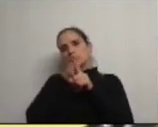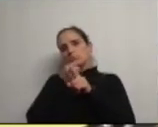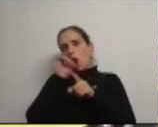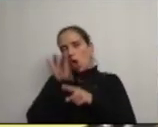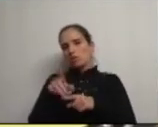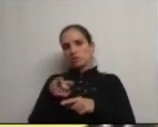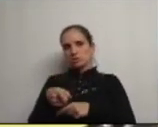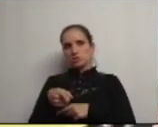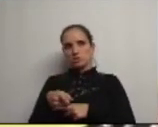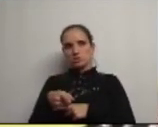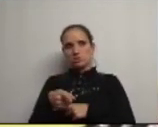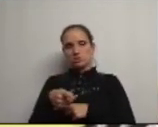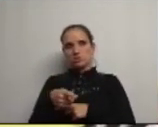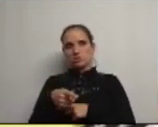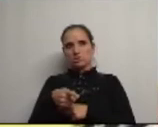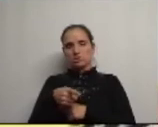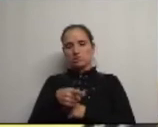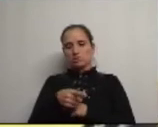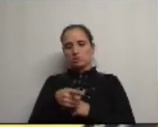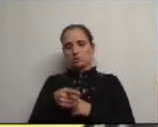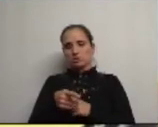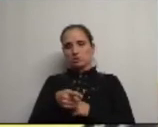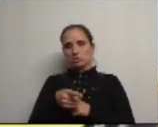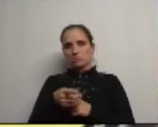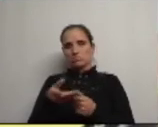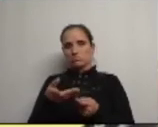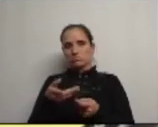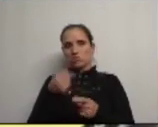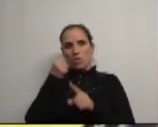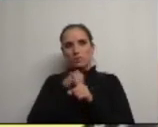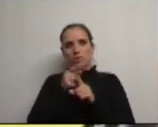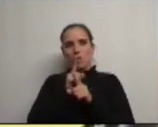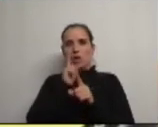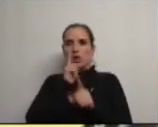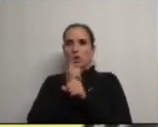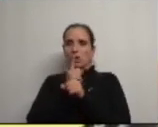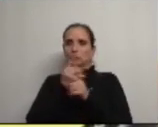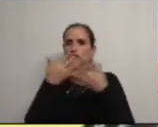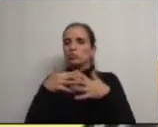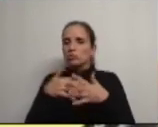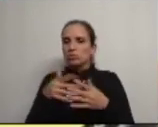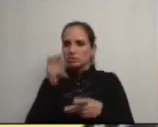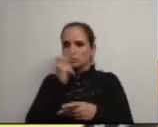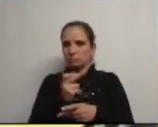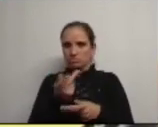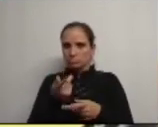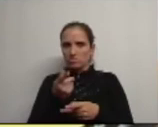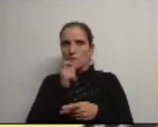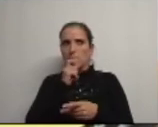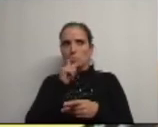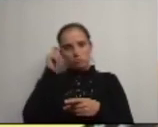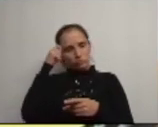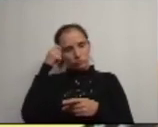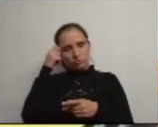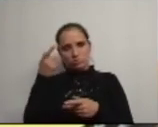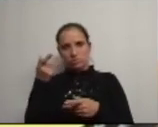e combater isto não é com mantendo estruturas que possam prejudicar o